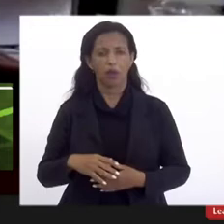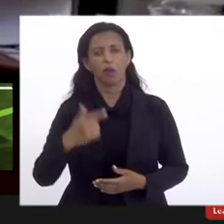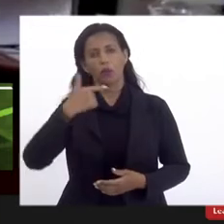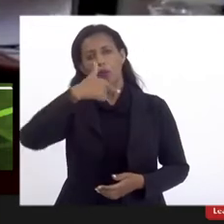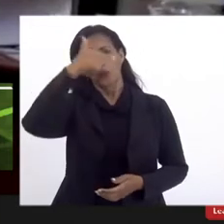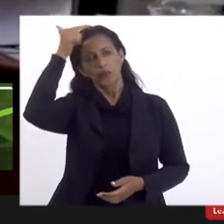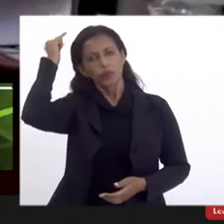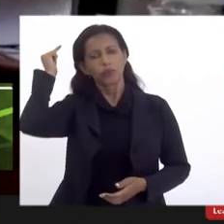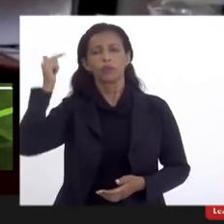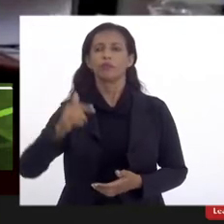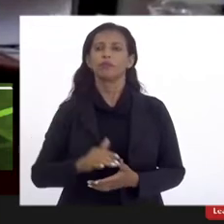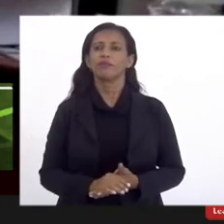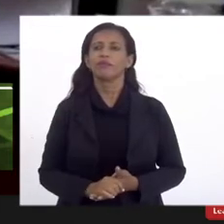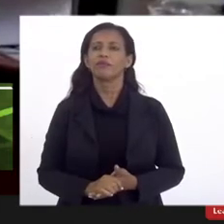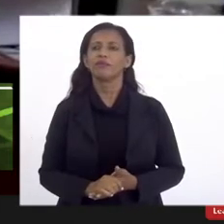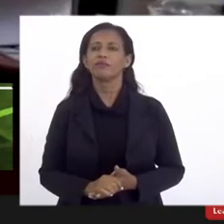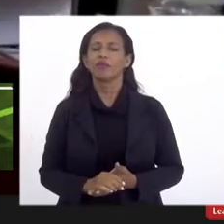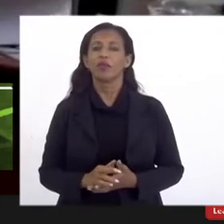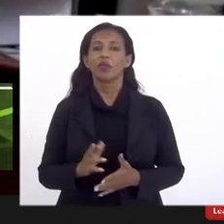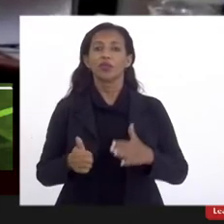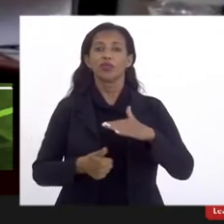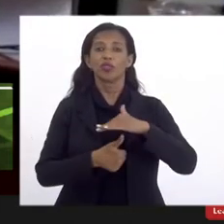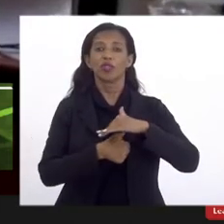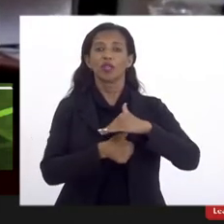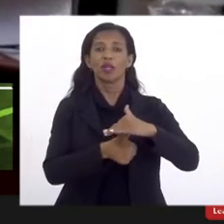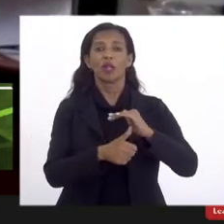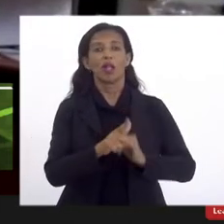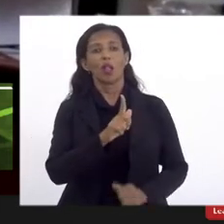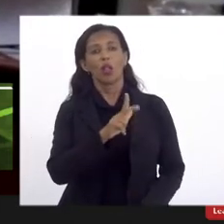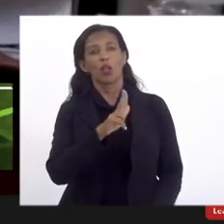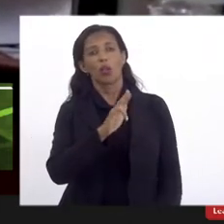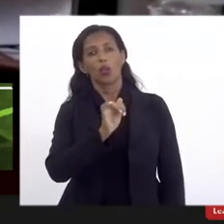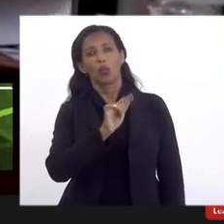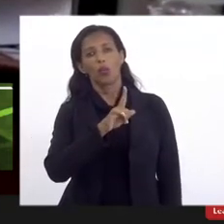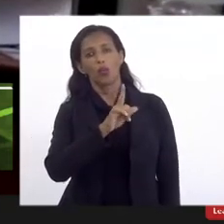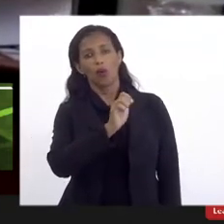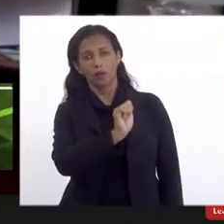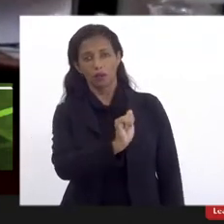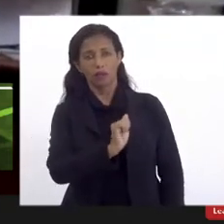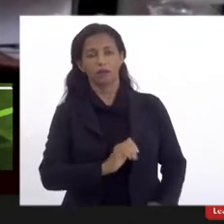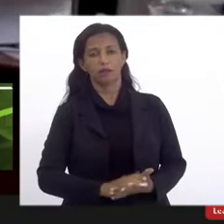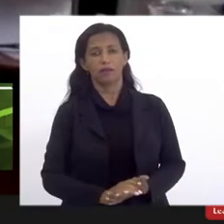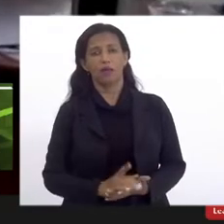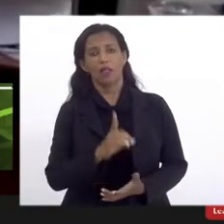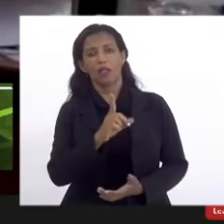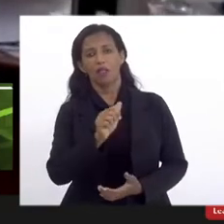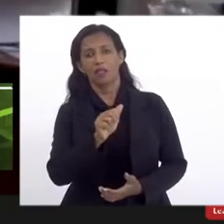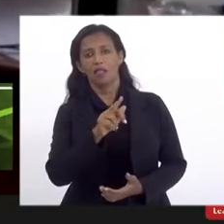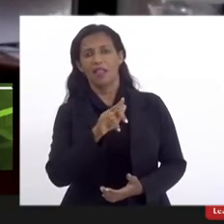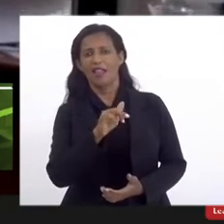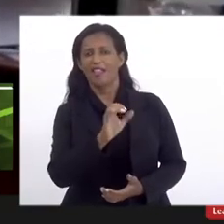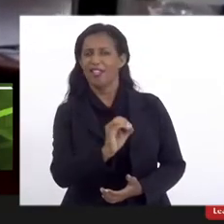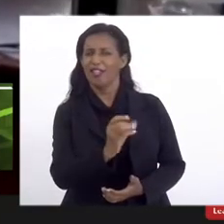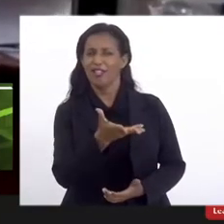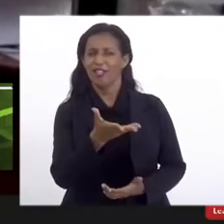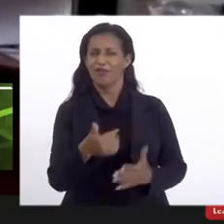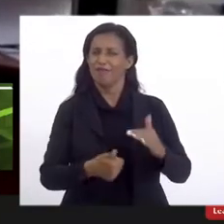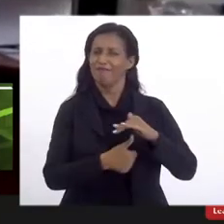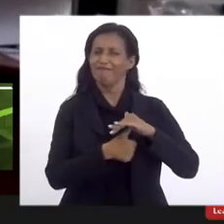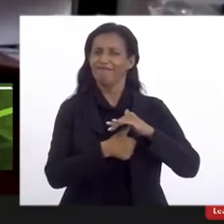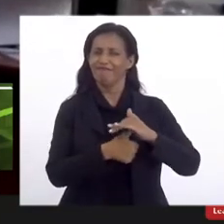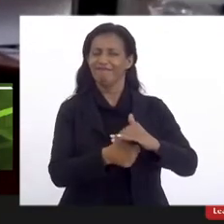Paulo, os magníficos reitores, a Luanda, querida Luanda, o Dario, como sendo vice-reitor,